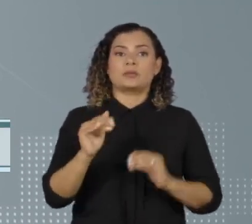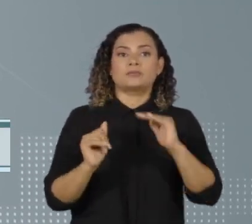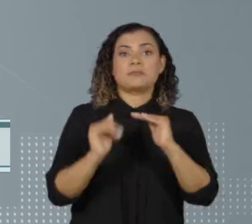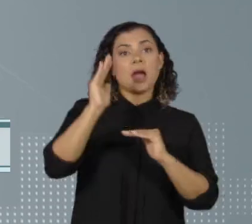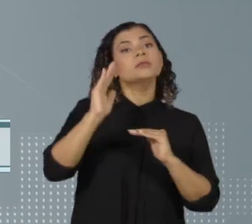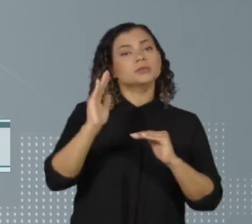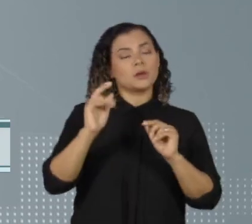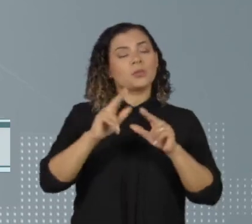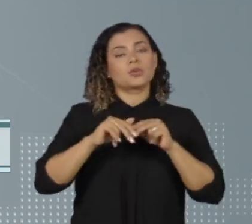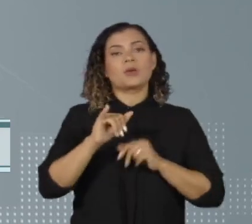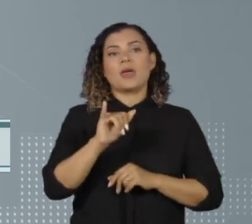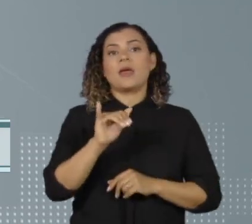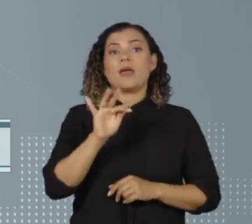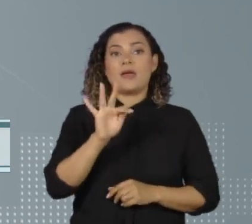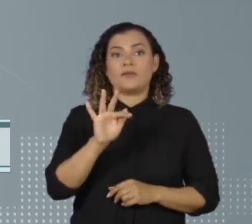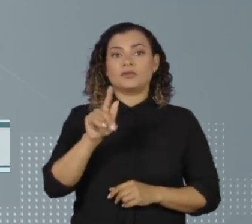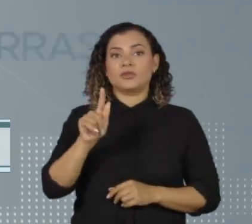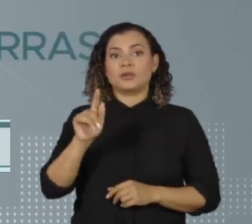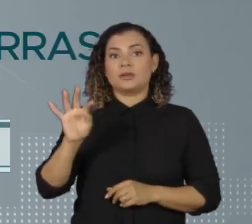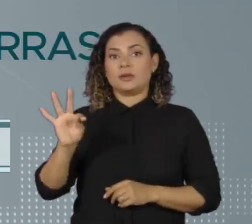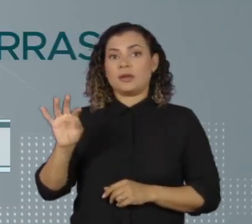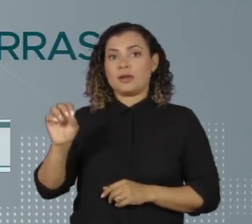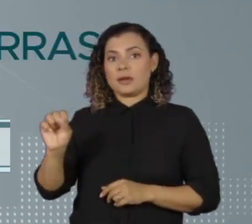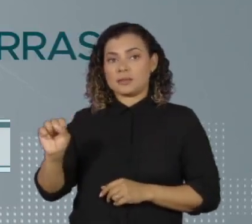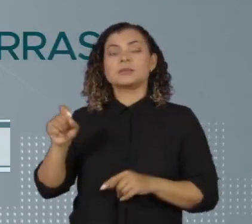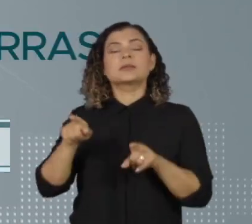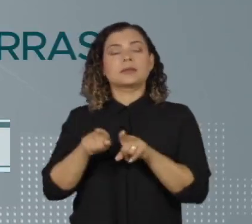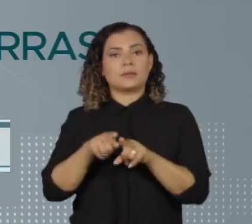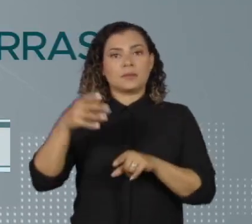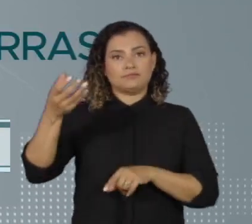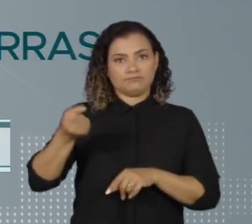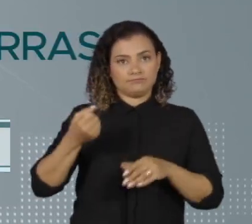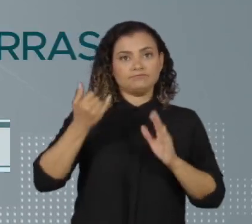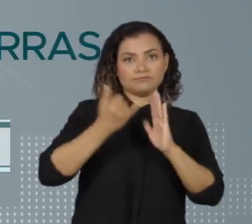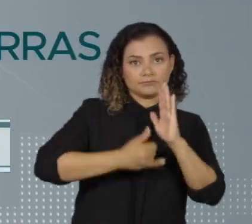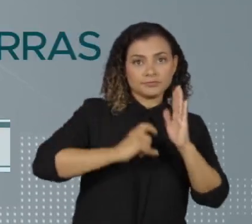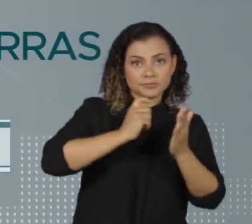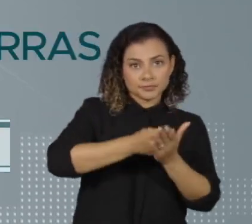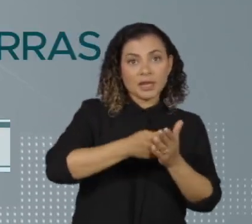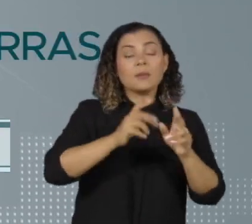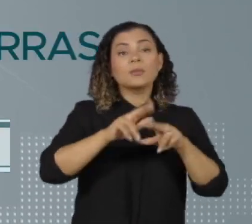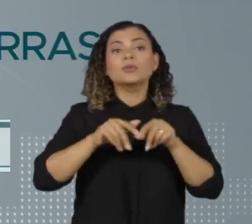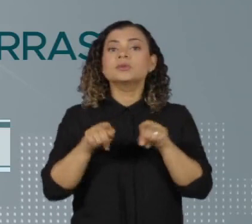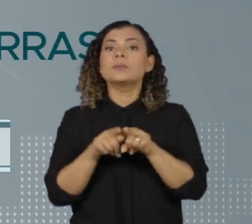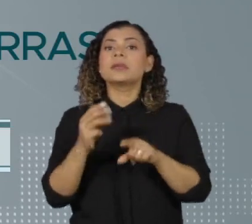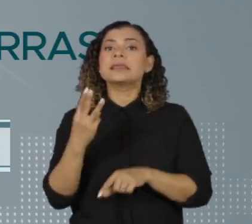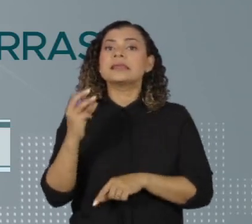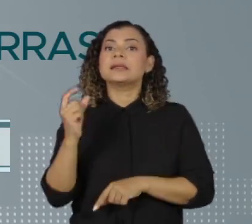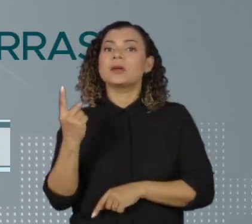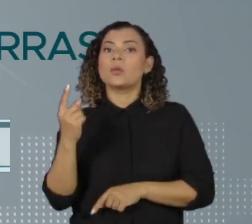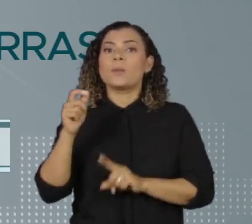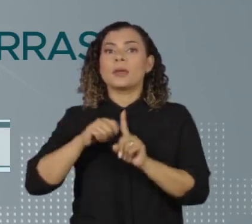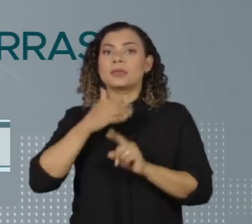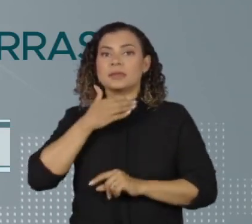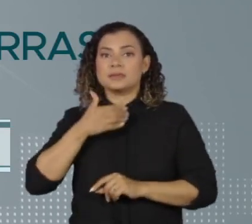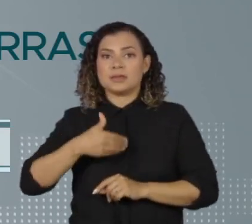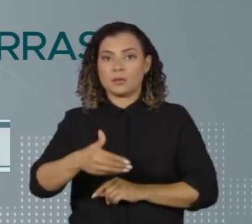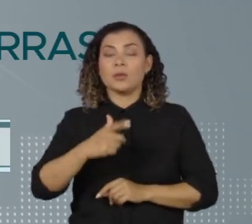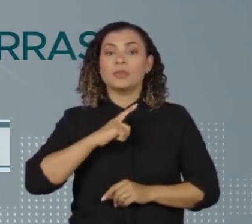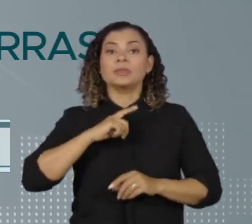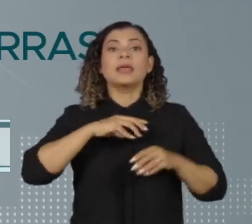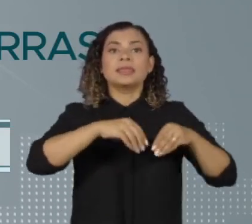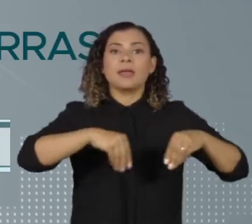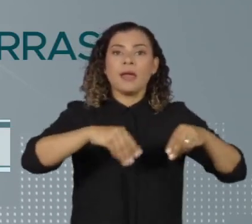como por exemplo o FGTS. Também deve declarar quem tinha até 31 de dezembro bens como imóveis e terras